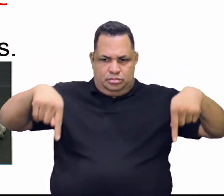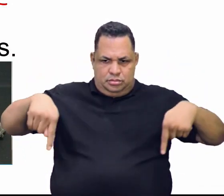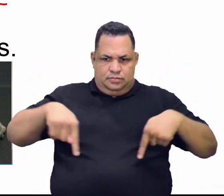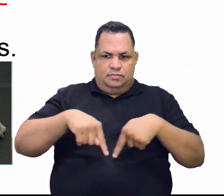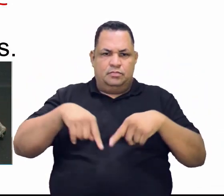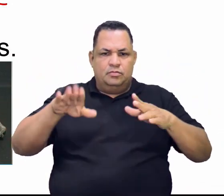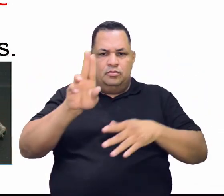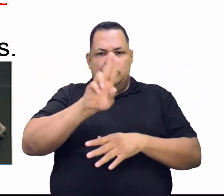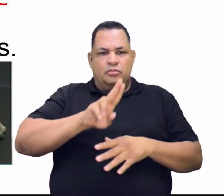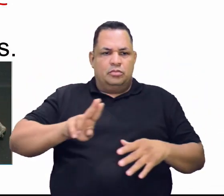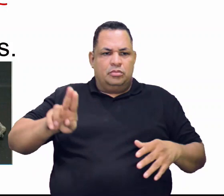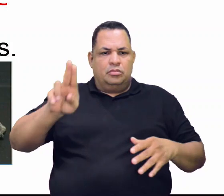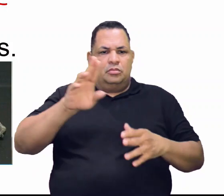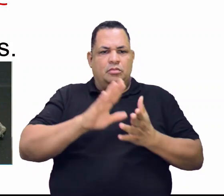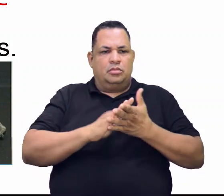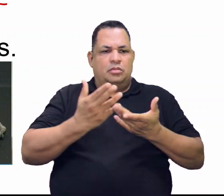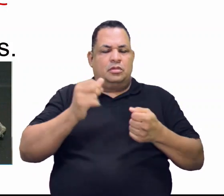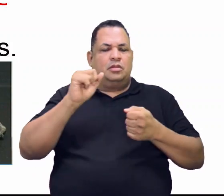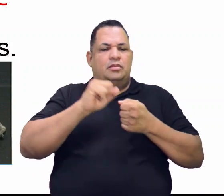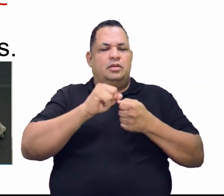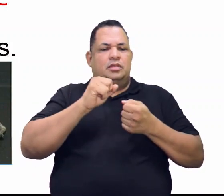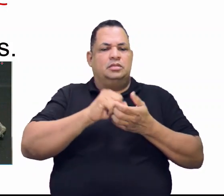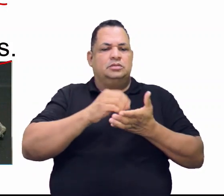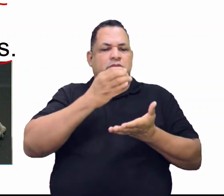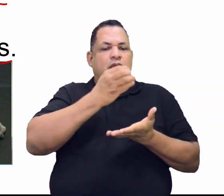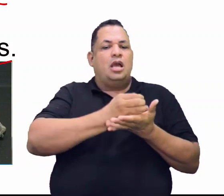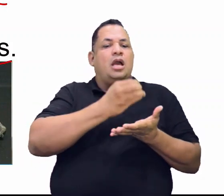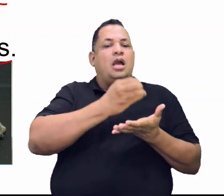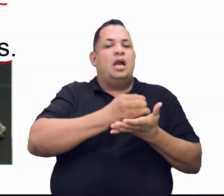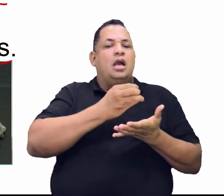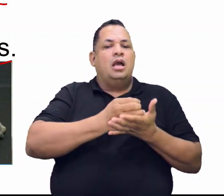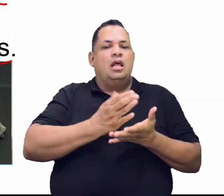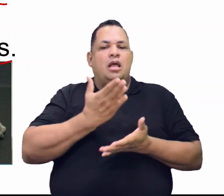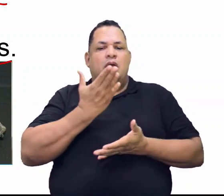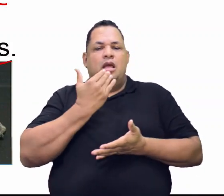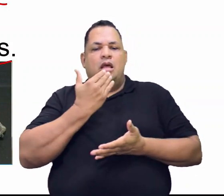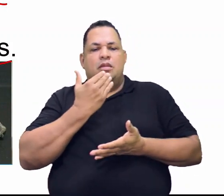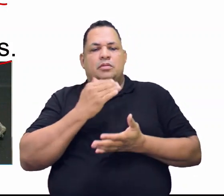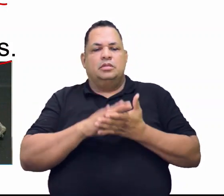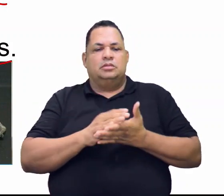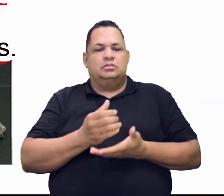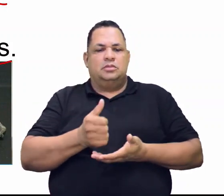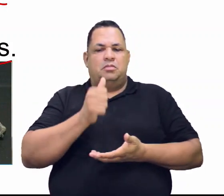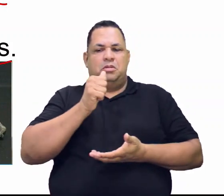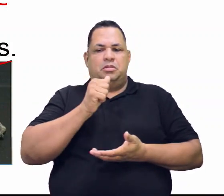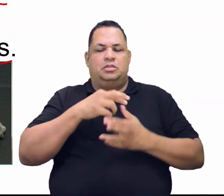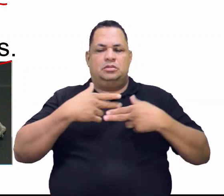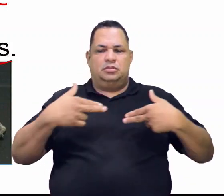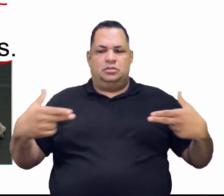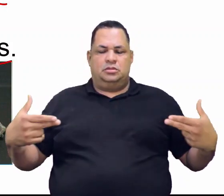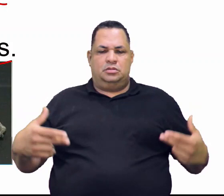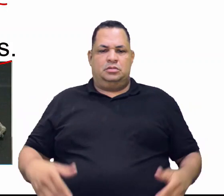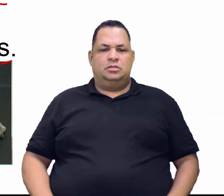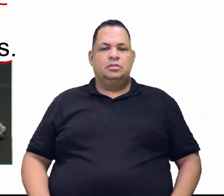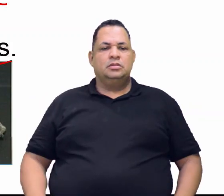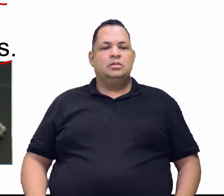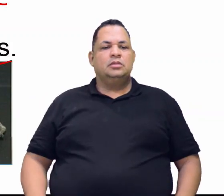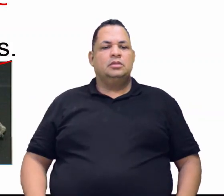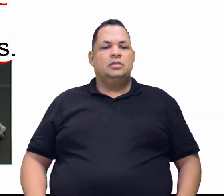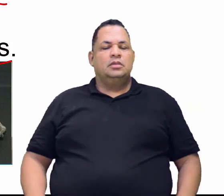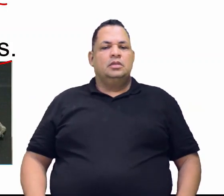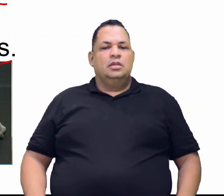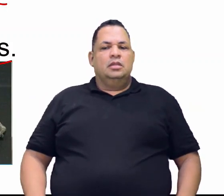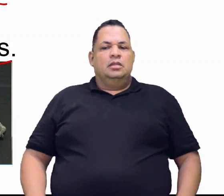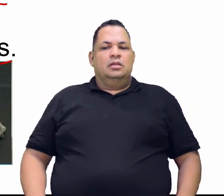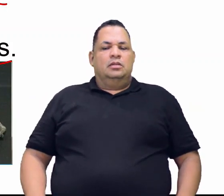muito utilizada na fabricação de latas e alimentos e bebidas. Me joga na tela.